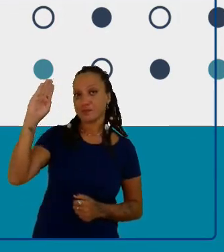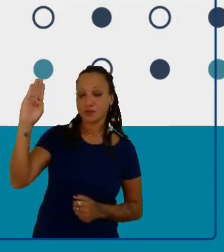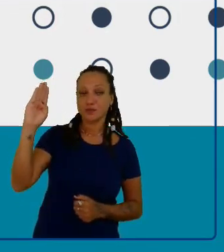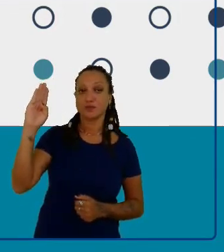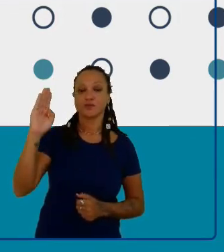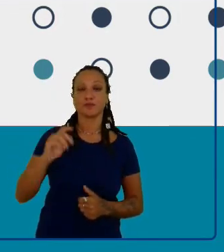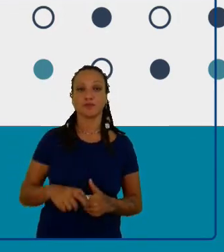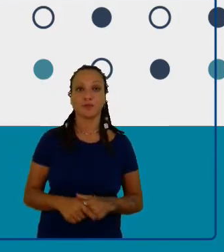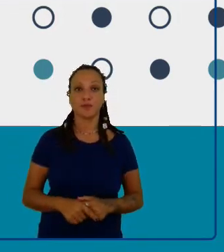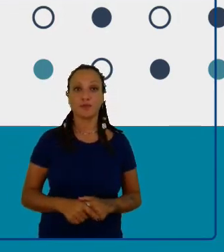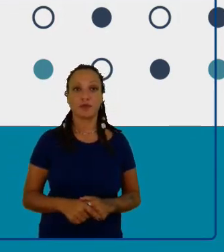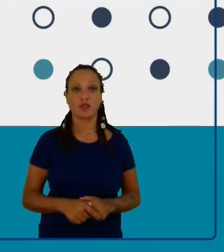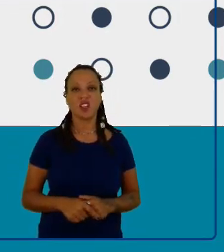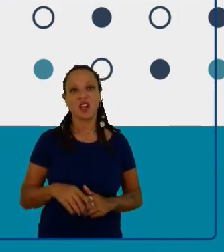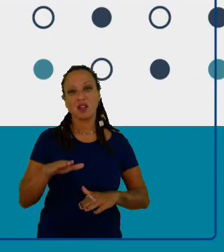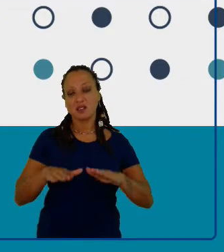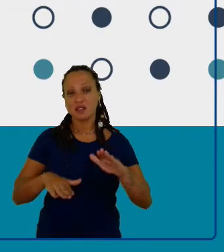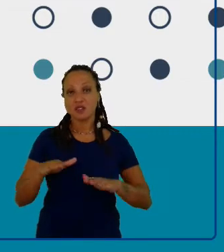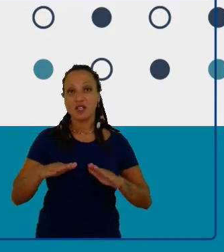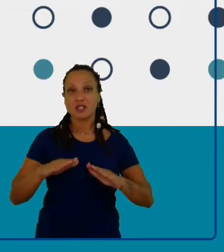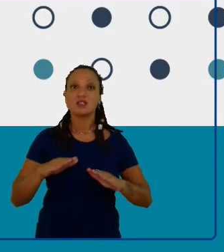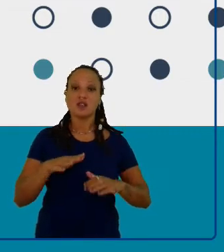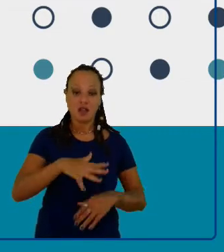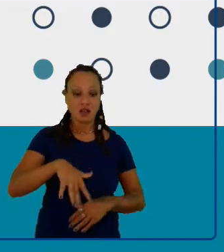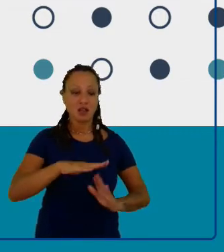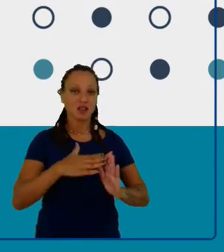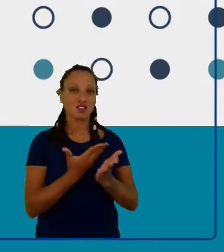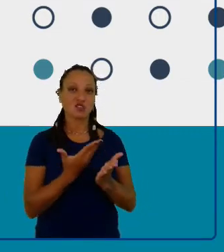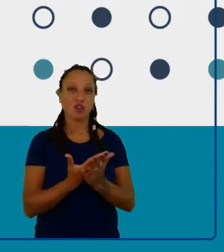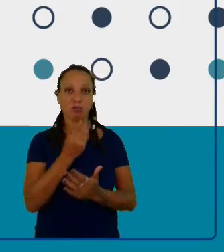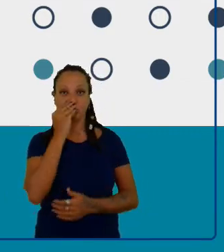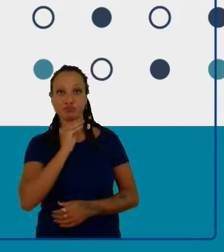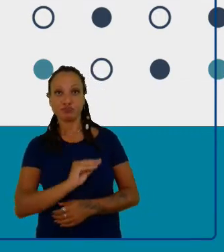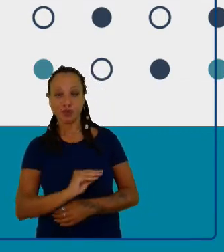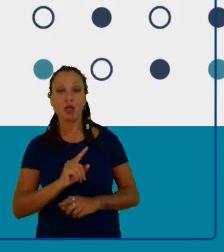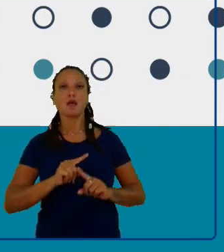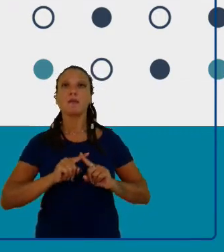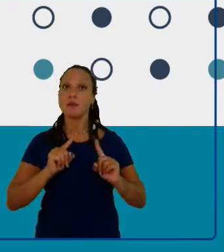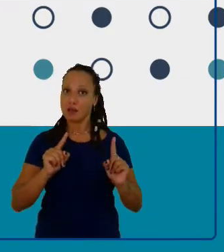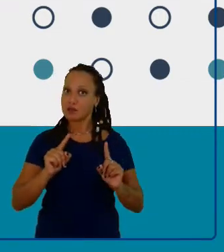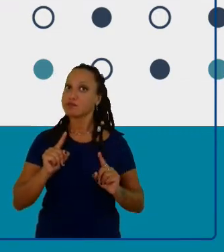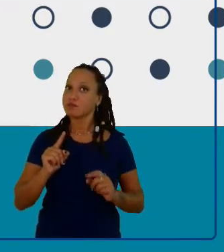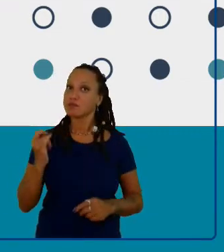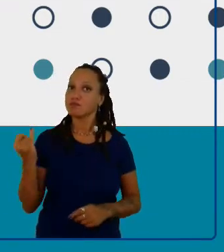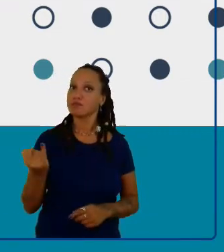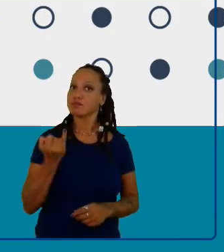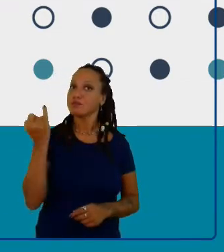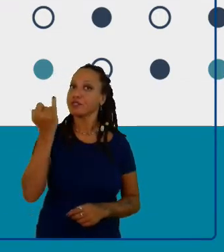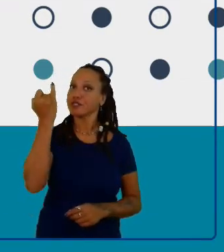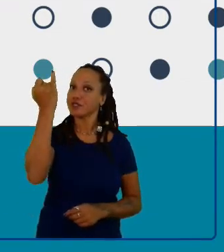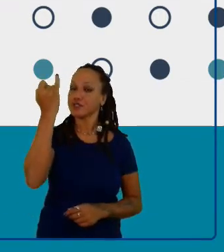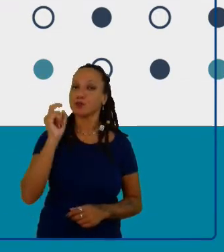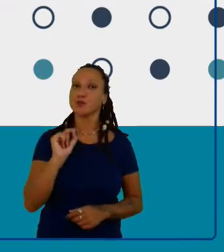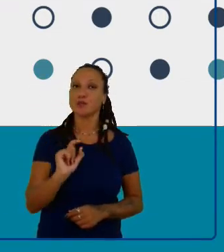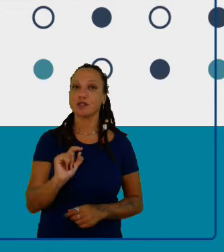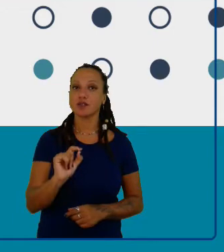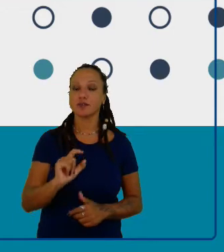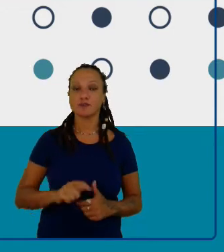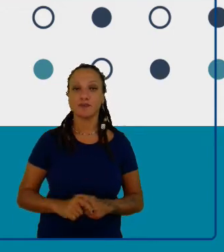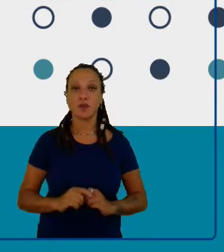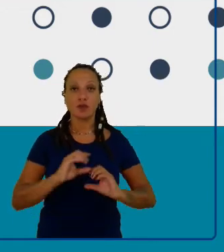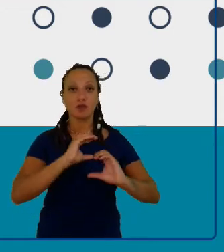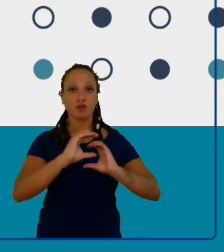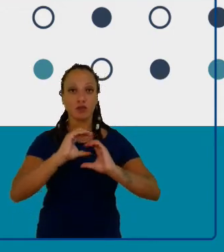tem pouca importância dentro do espaço escolar, embora se faça isso o tempo todo, que é a comunicação